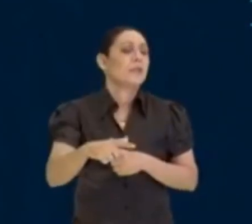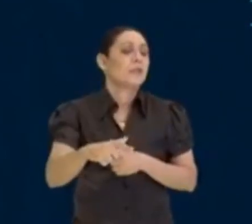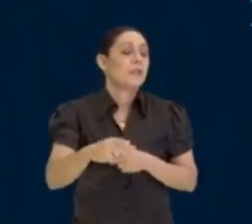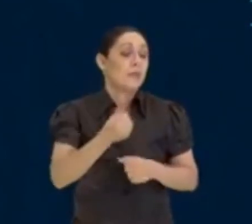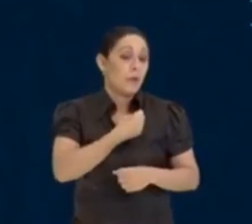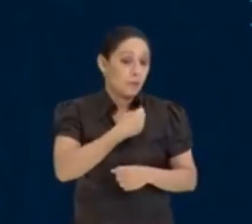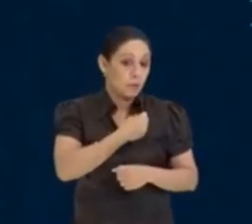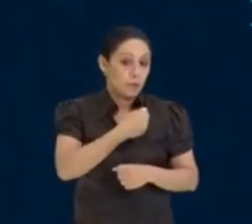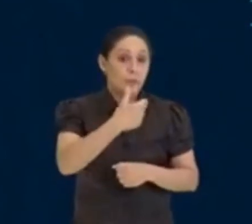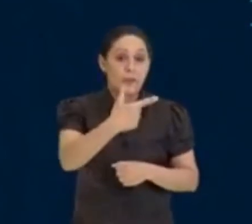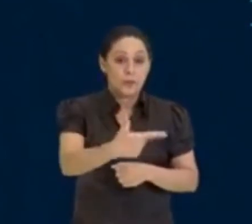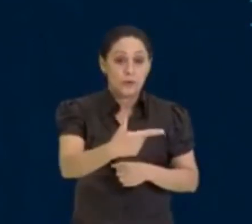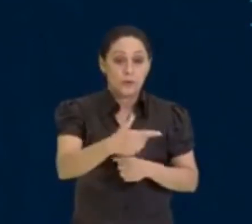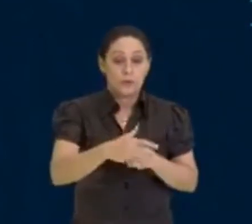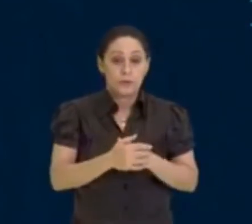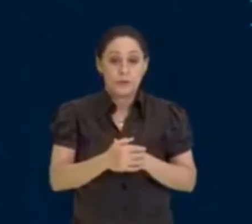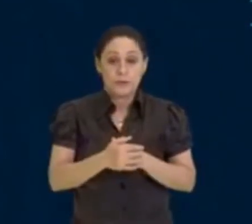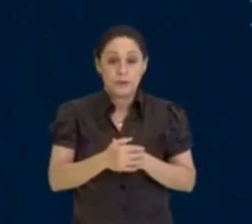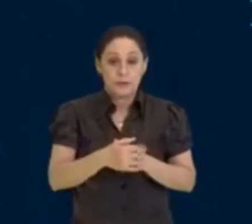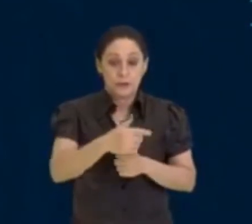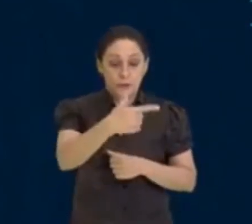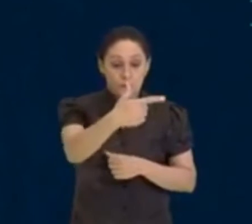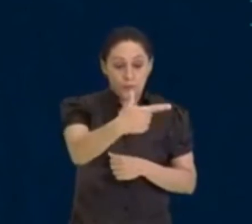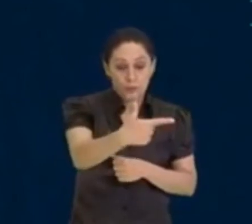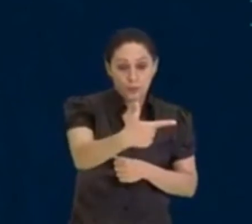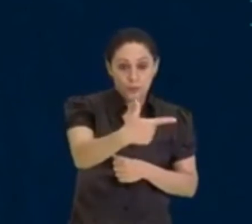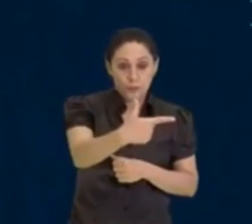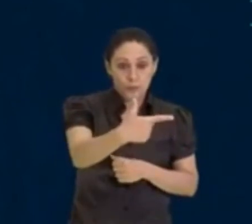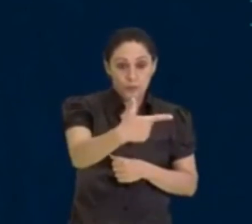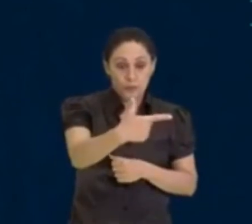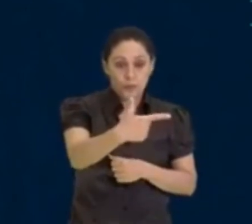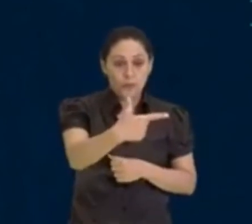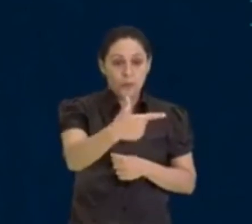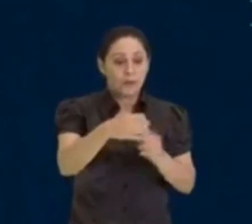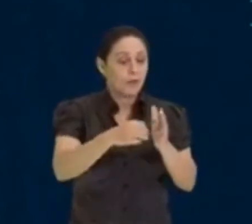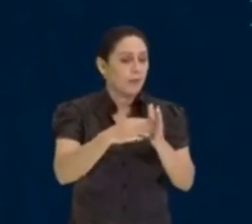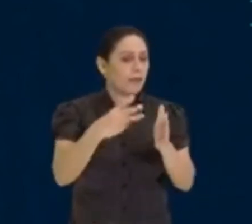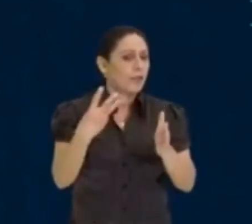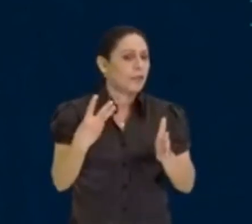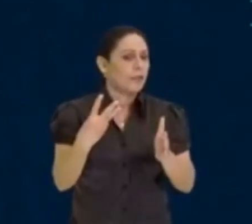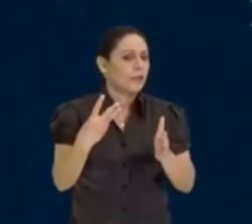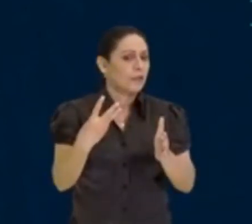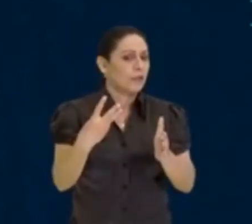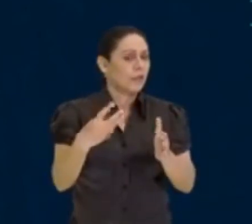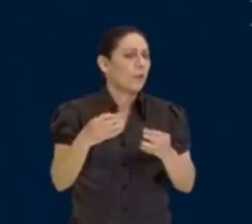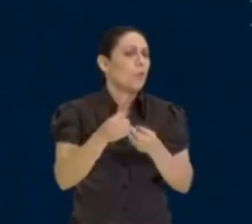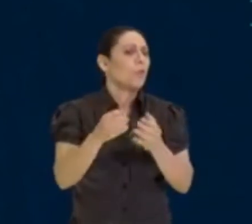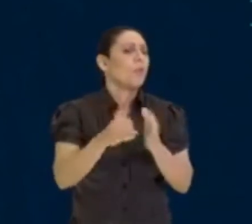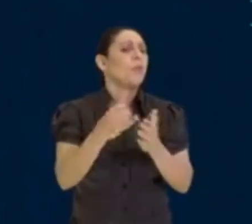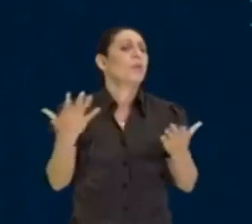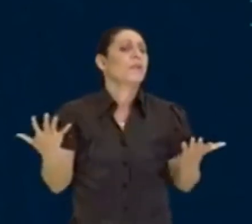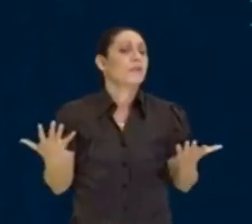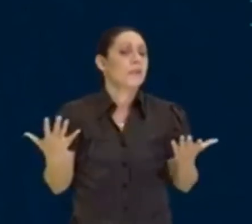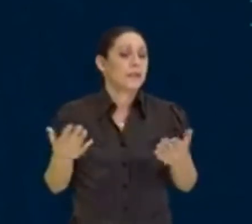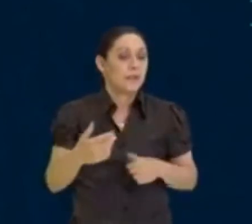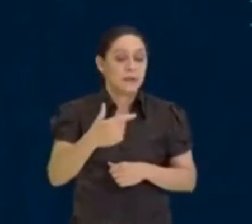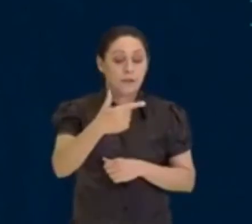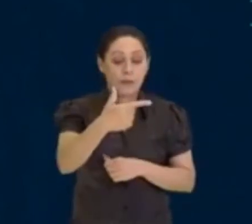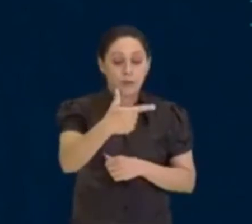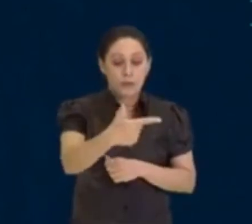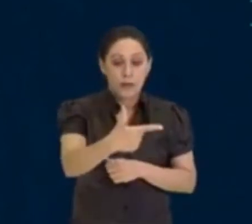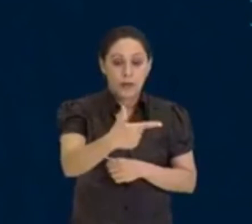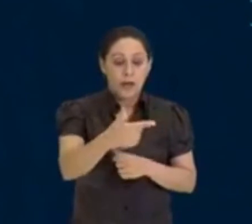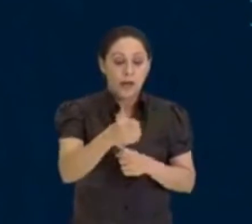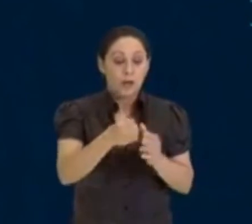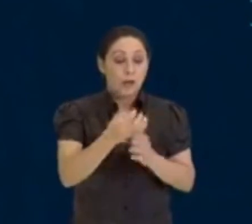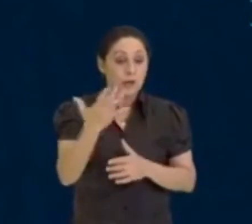aqui, e esse número 2, ele está repetindo quantas vezes? Ele está repetindo duas vezes, então, a quantidade